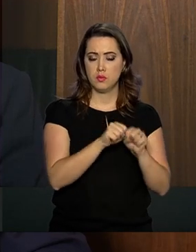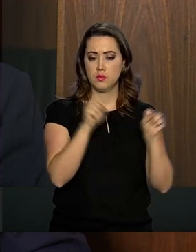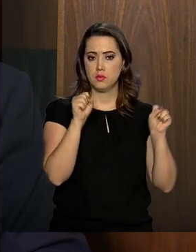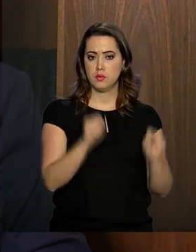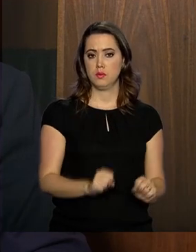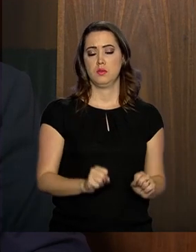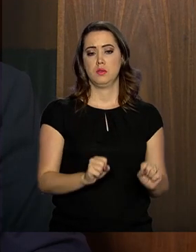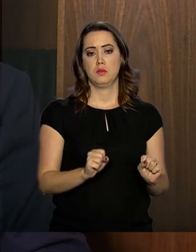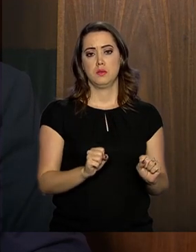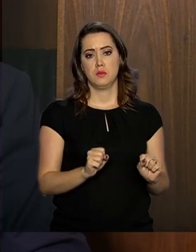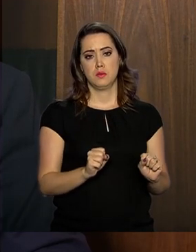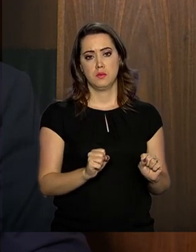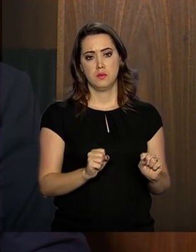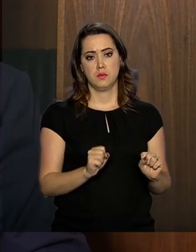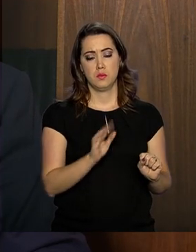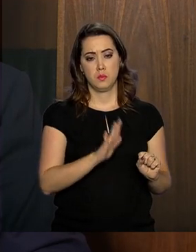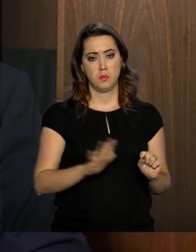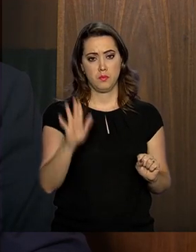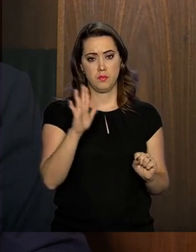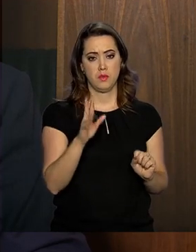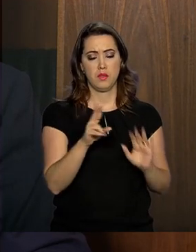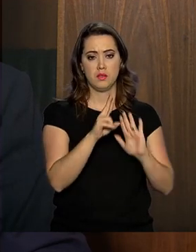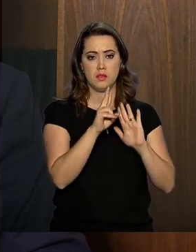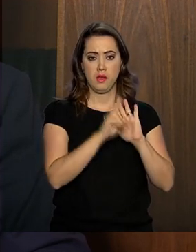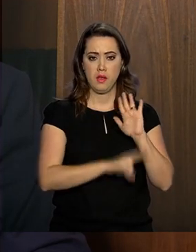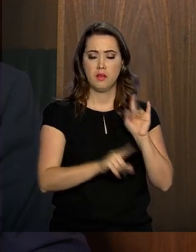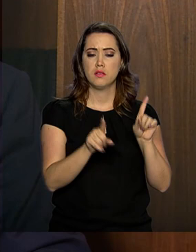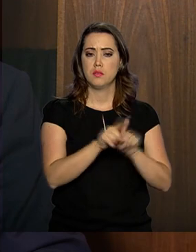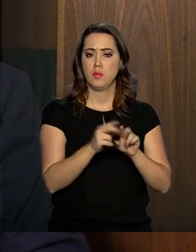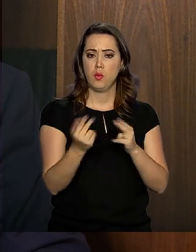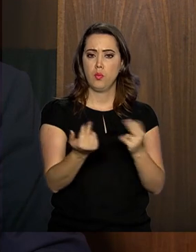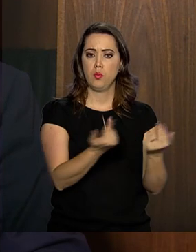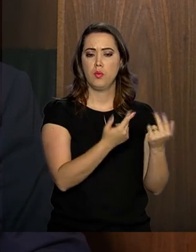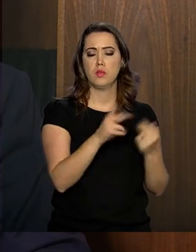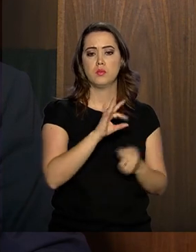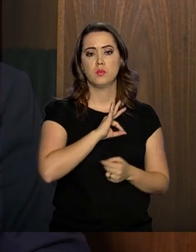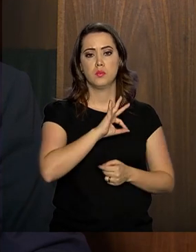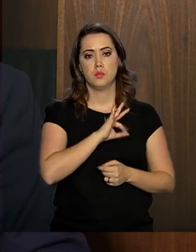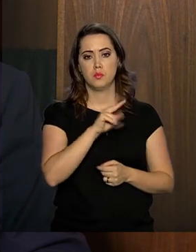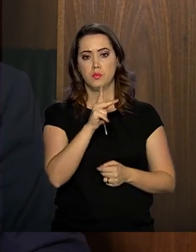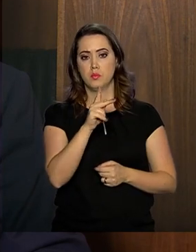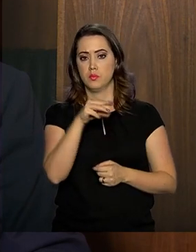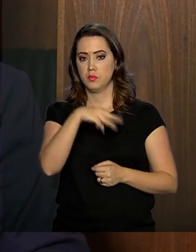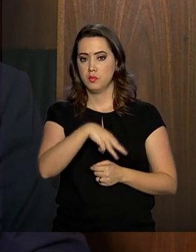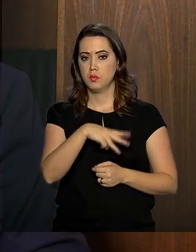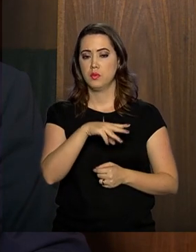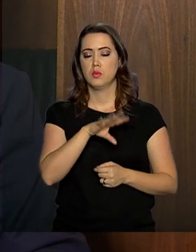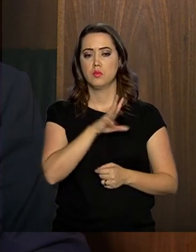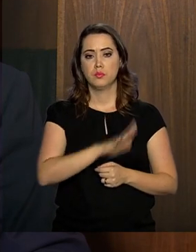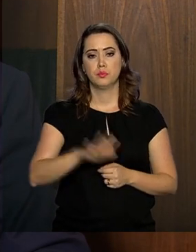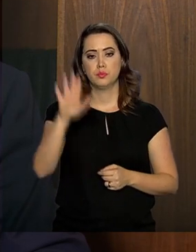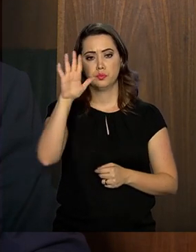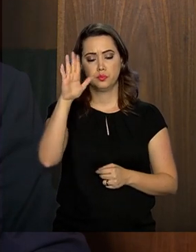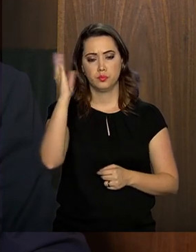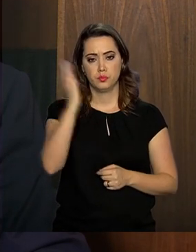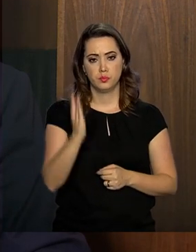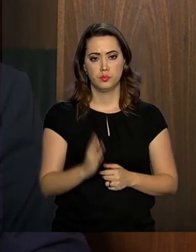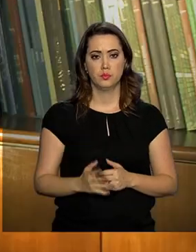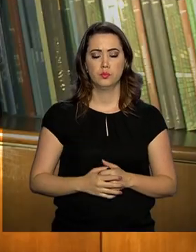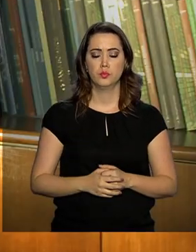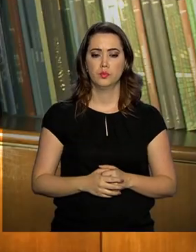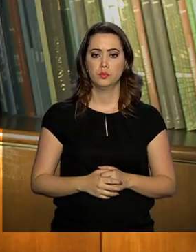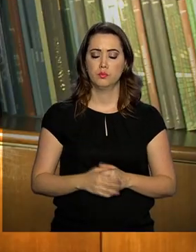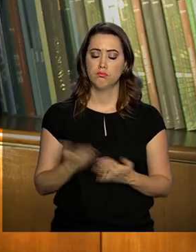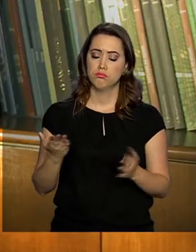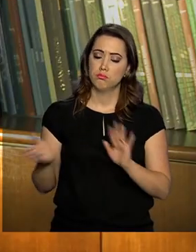previdenciário geral. E essas regras valerão também para as polícias militares, para todos os estados brasileiros.